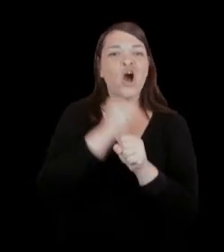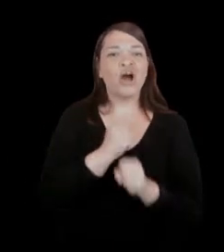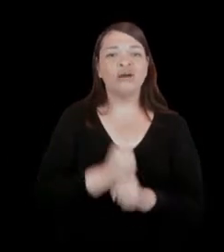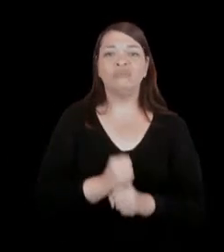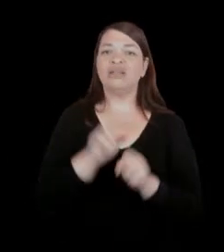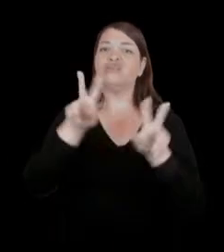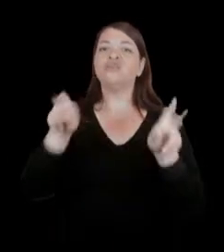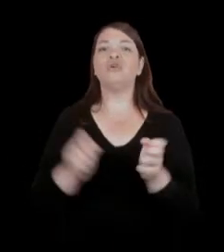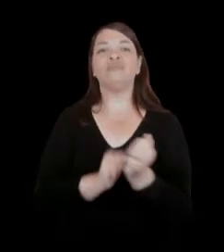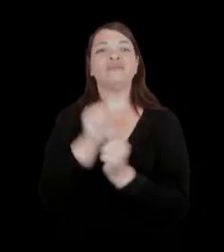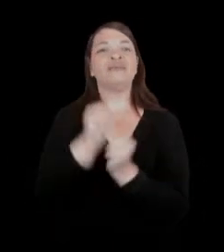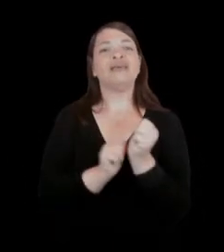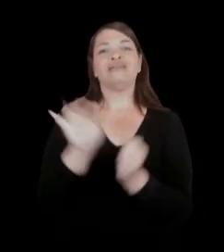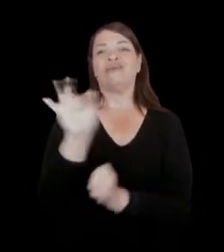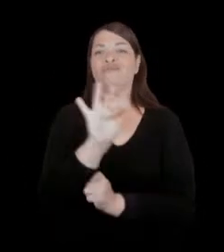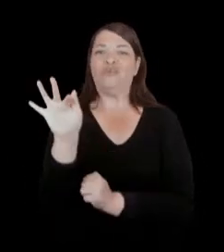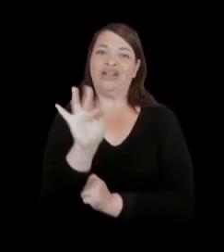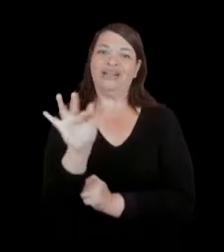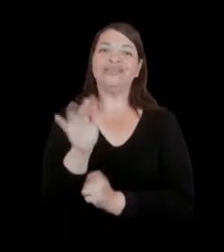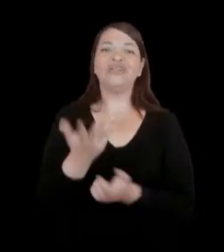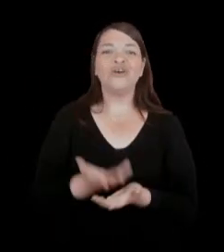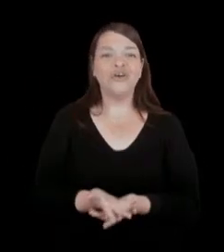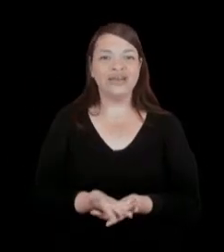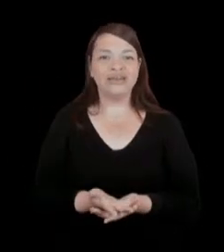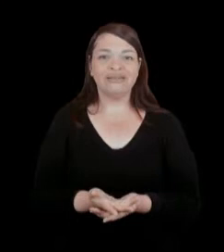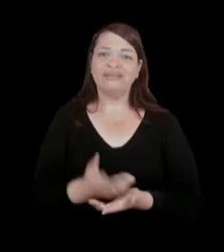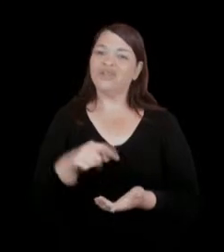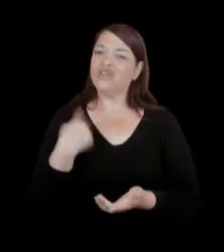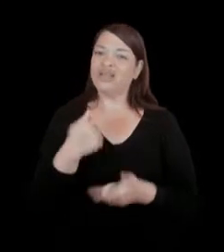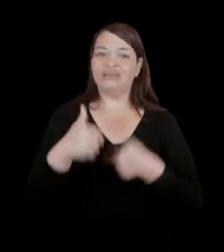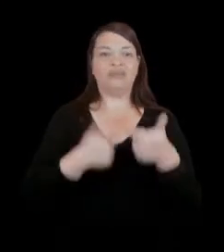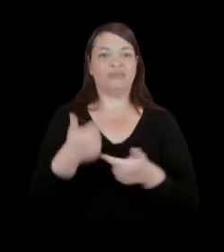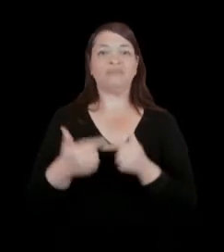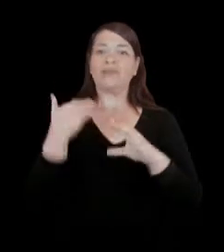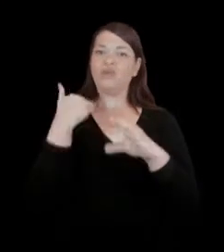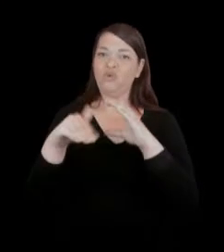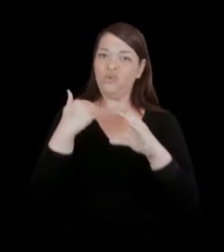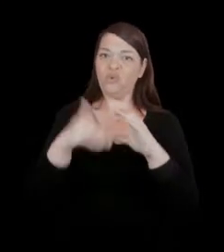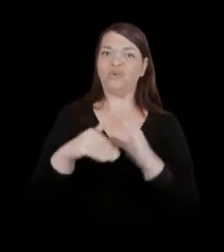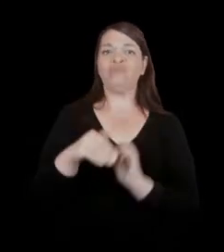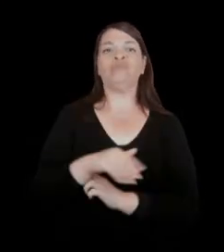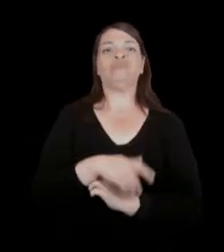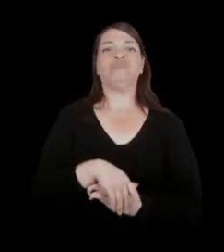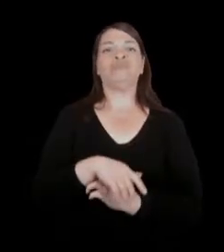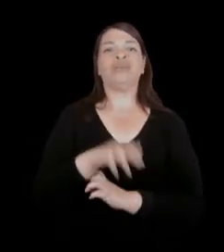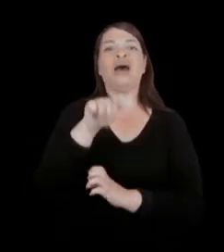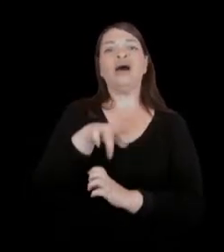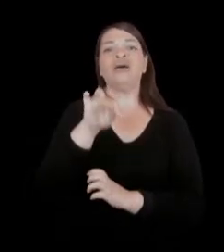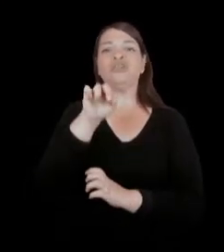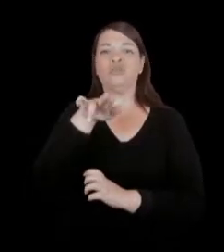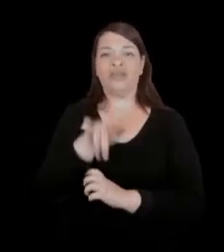fornecedores com quem a gente trabalhou aqui. O meu e-mail é anthonyling.com.